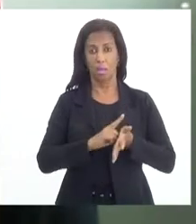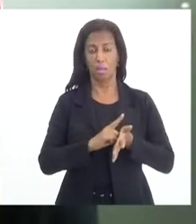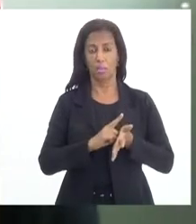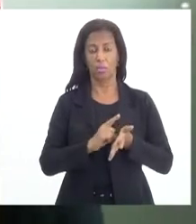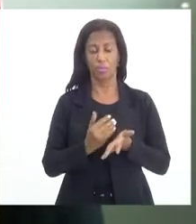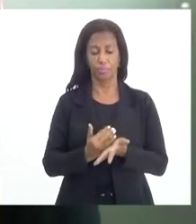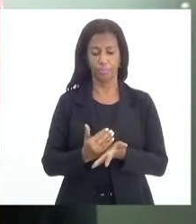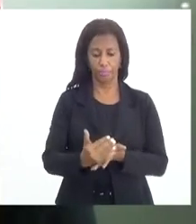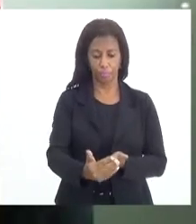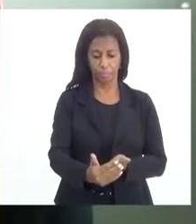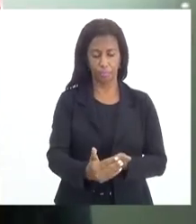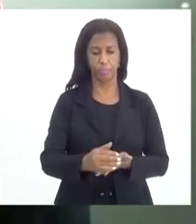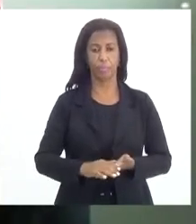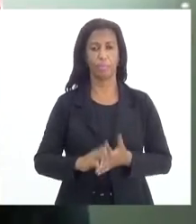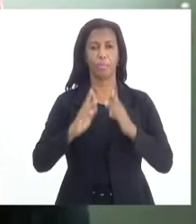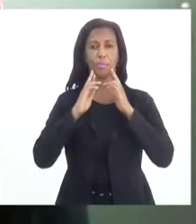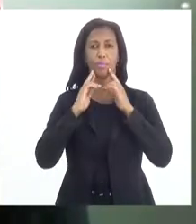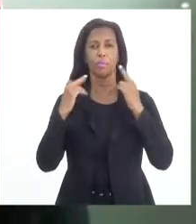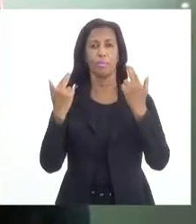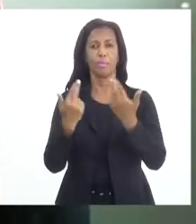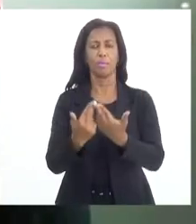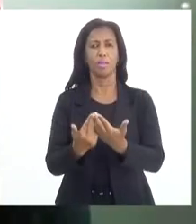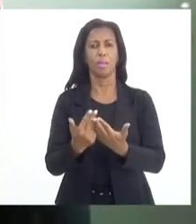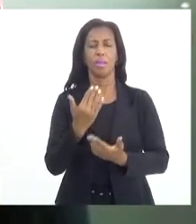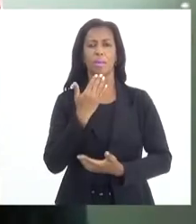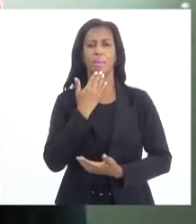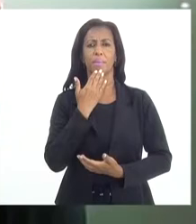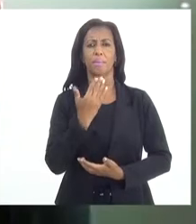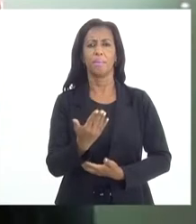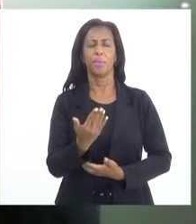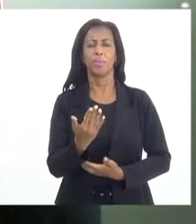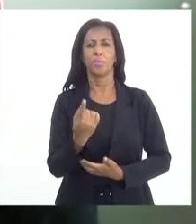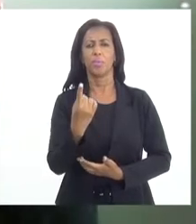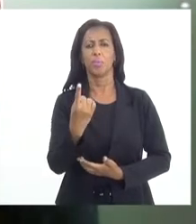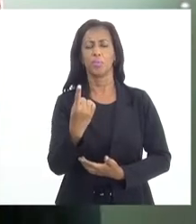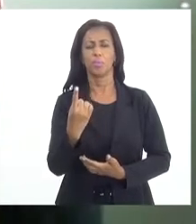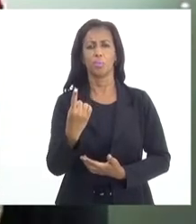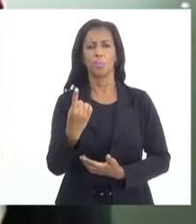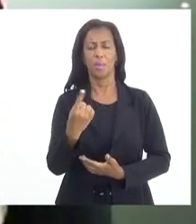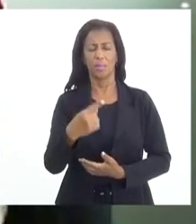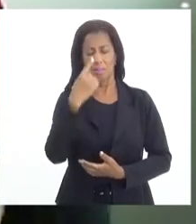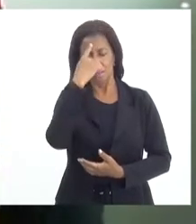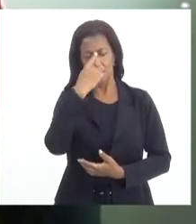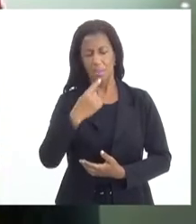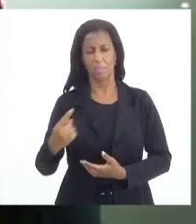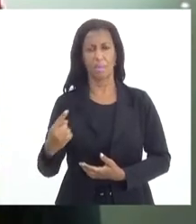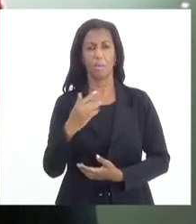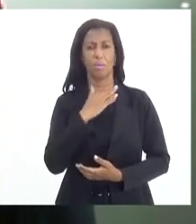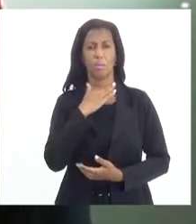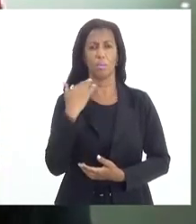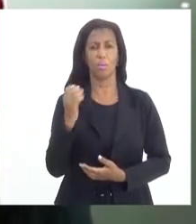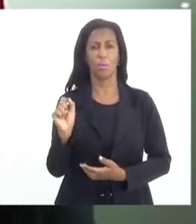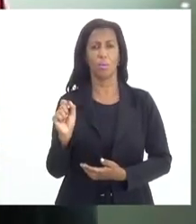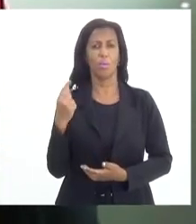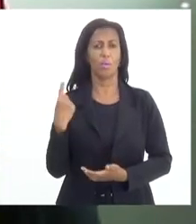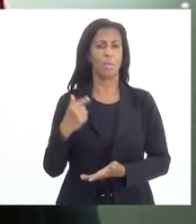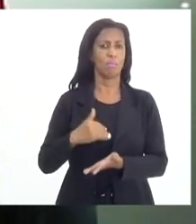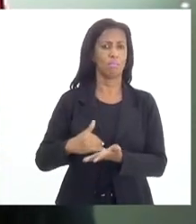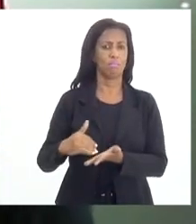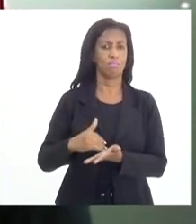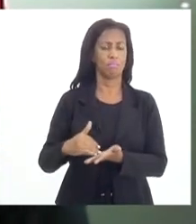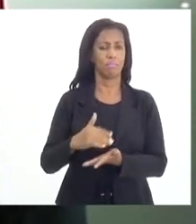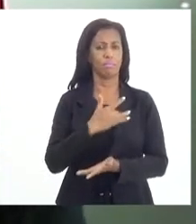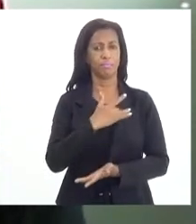à nossa audiência, eu gostaria de fazer menção aqui que nesta semana perdemos o ex-secretário de